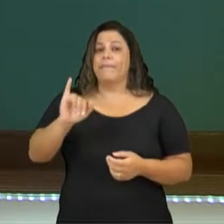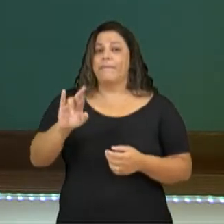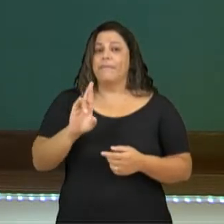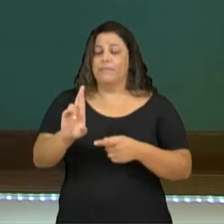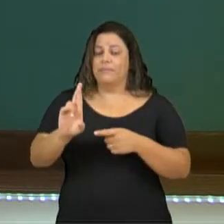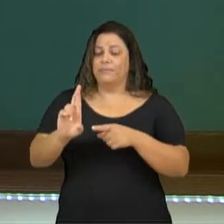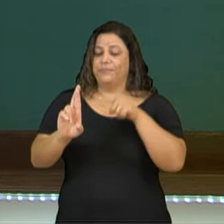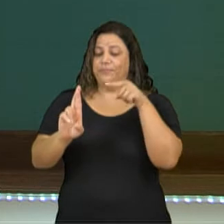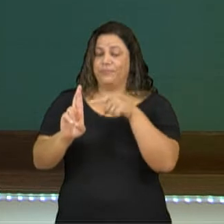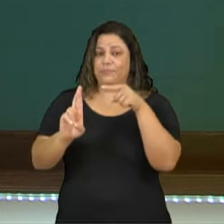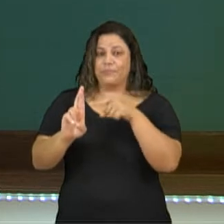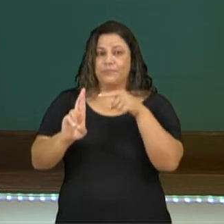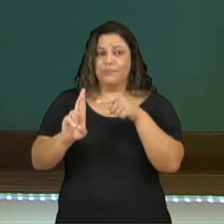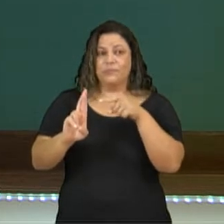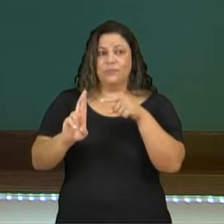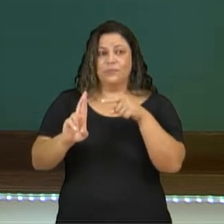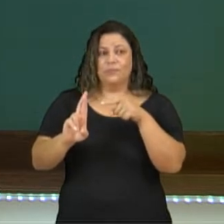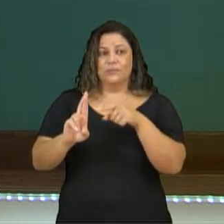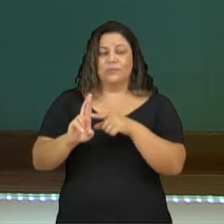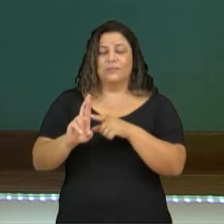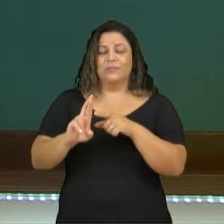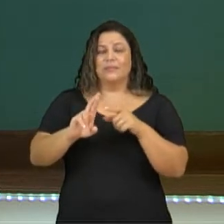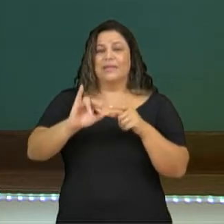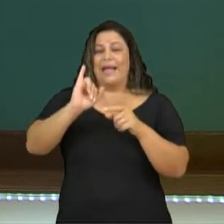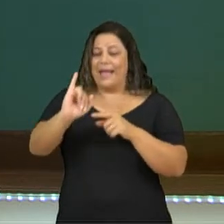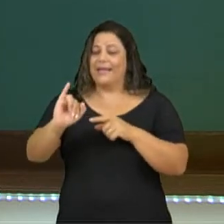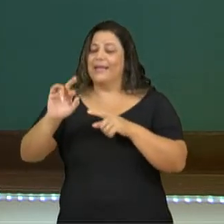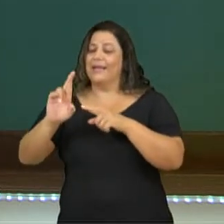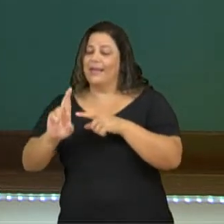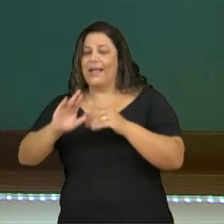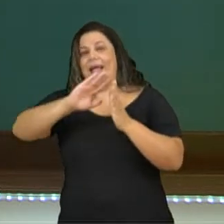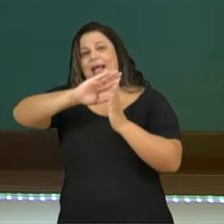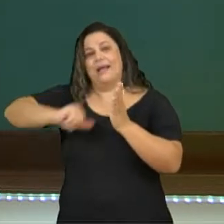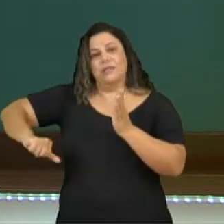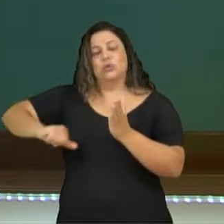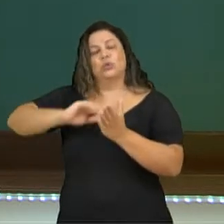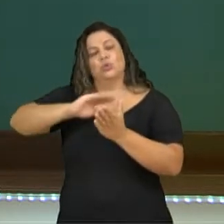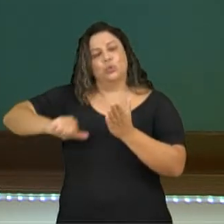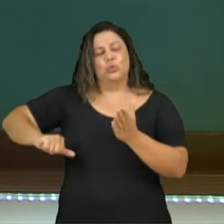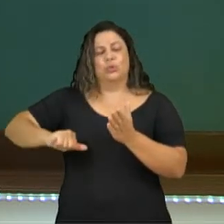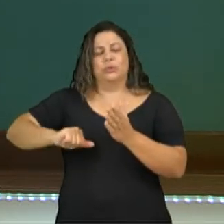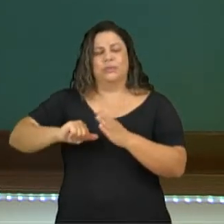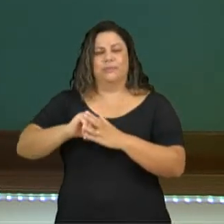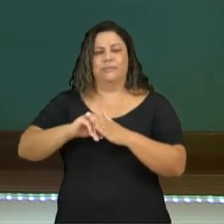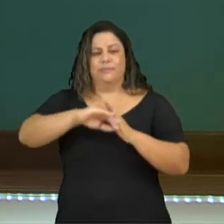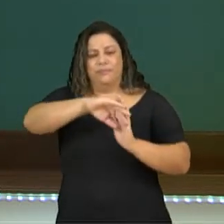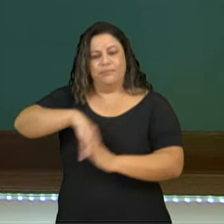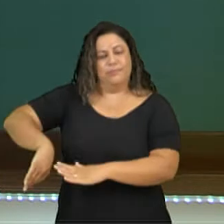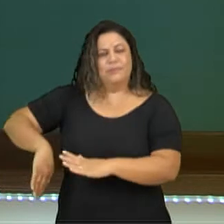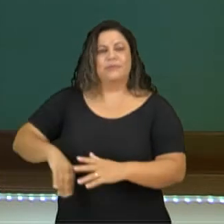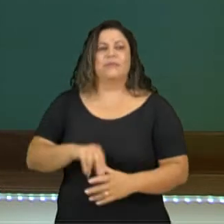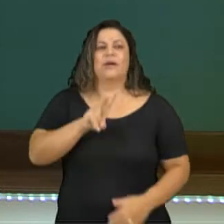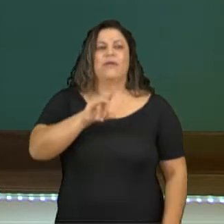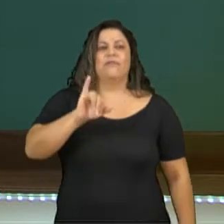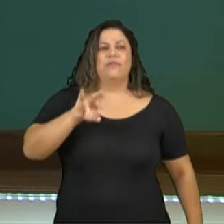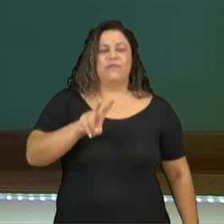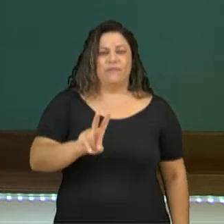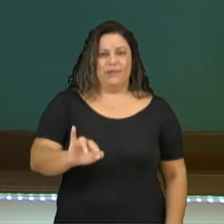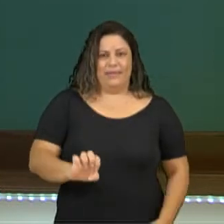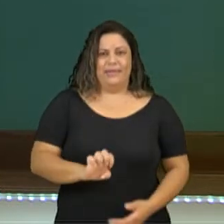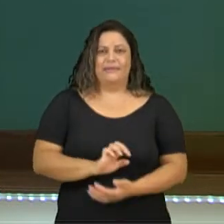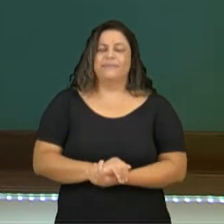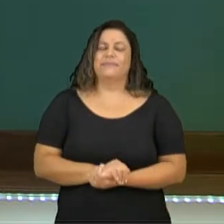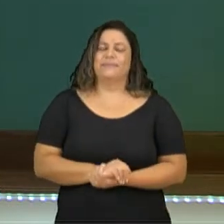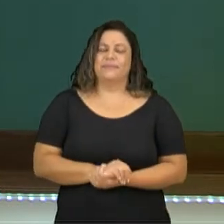tiro as duas últimas letras, I e R, e substituo por E. E beber fica biber. Então, eu